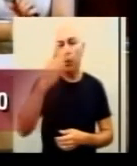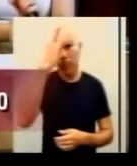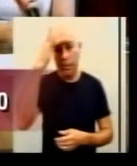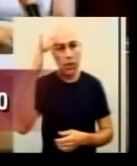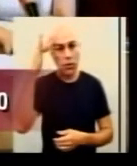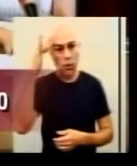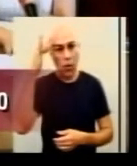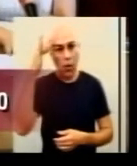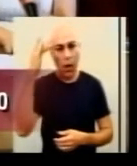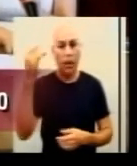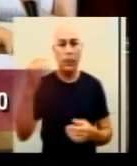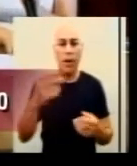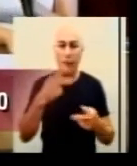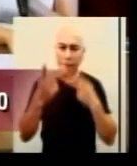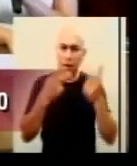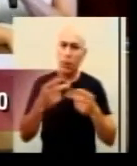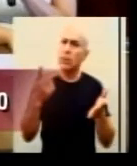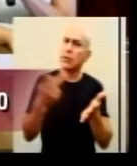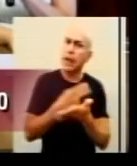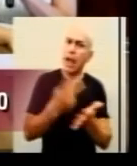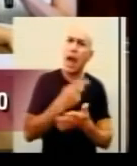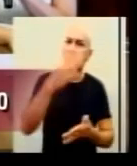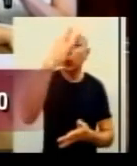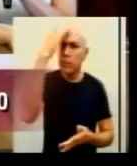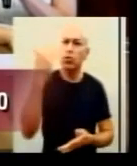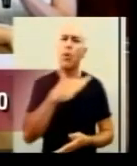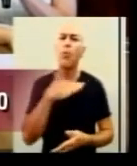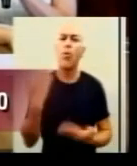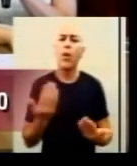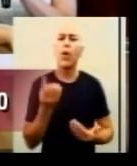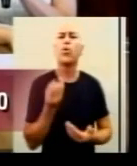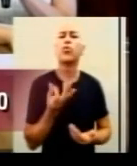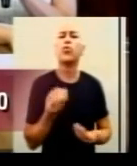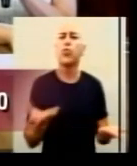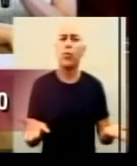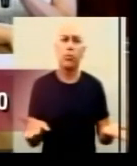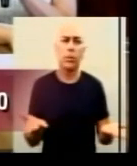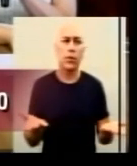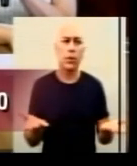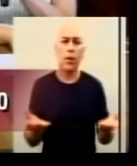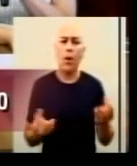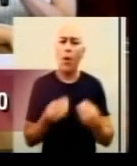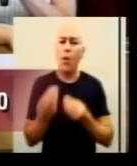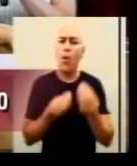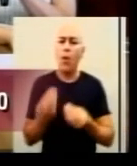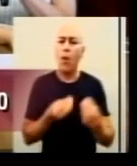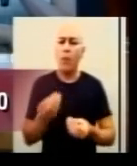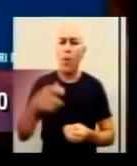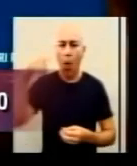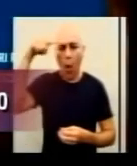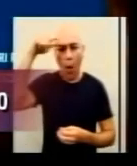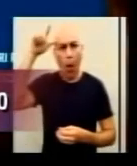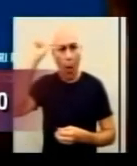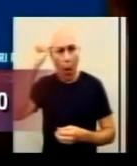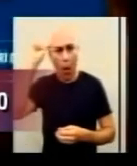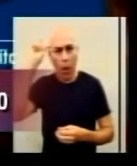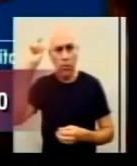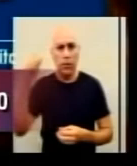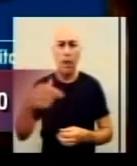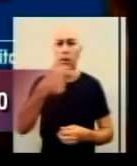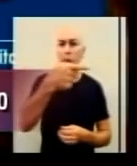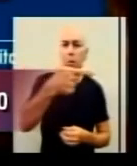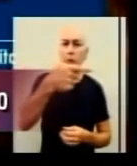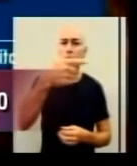O pessoal da nossa produção e dos veículos de imprensa estão nos alertando. O número de mortes ontem era 311